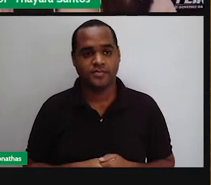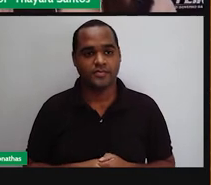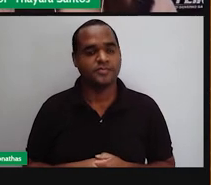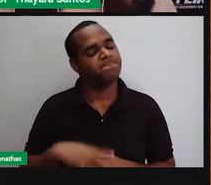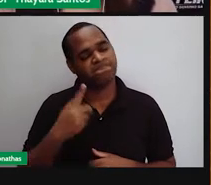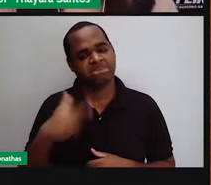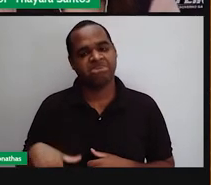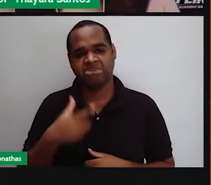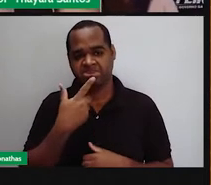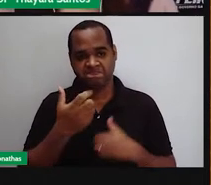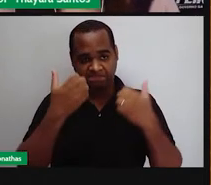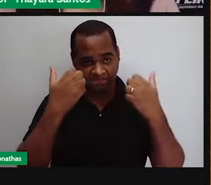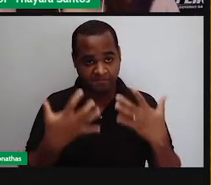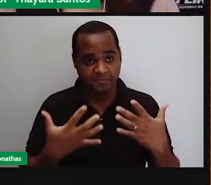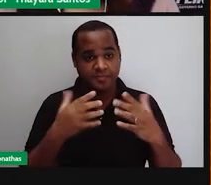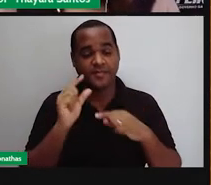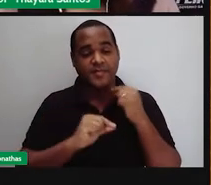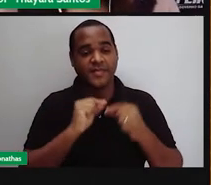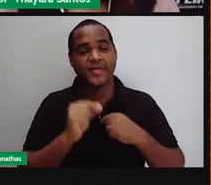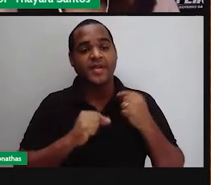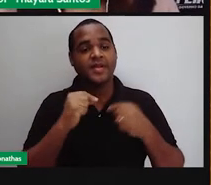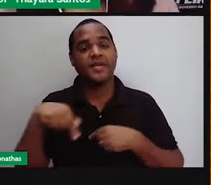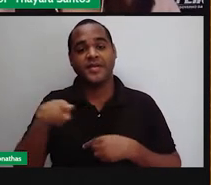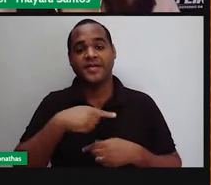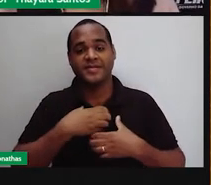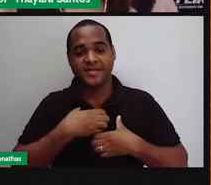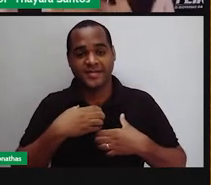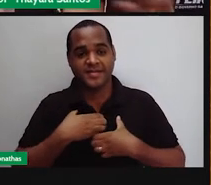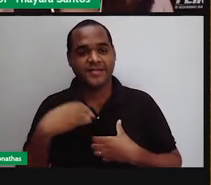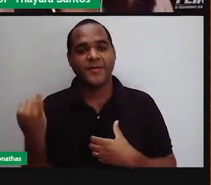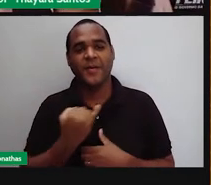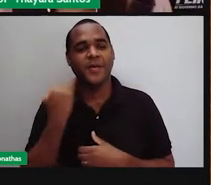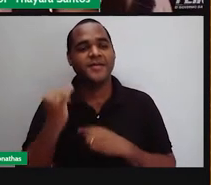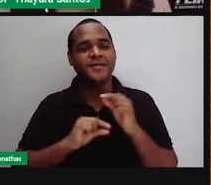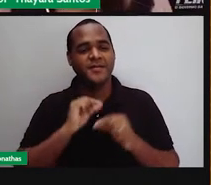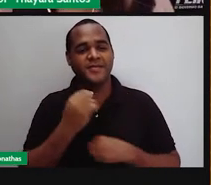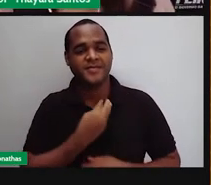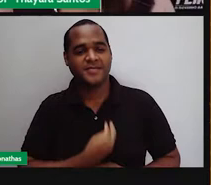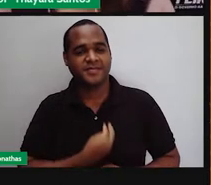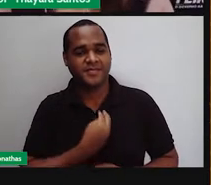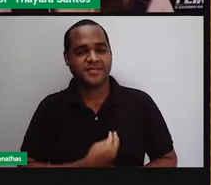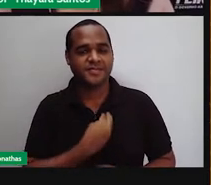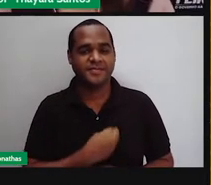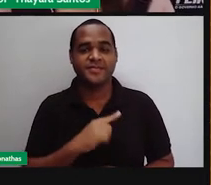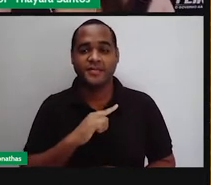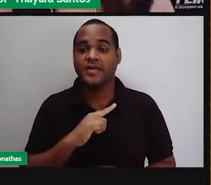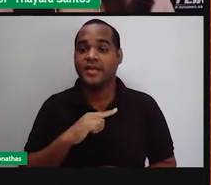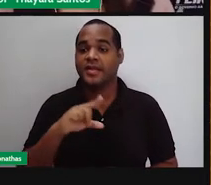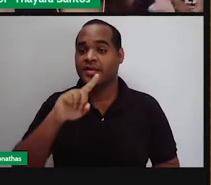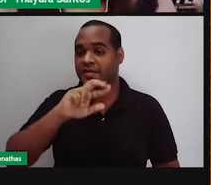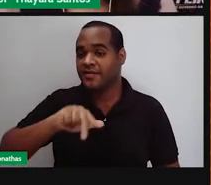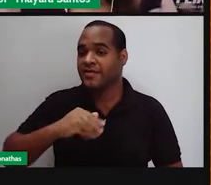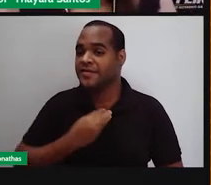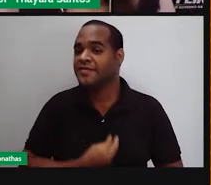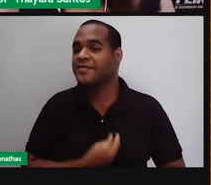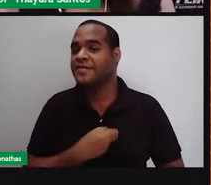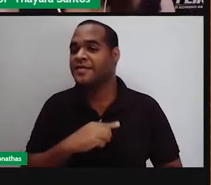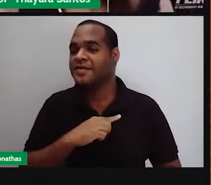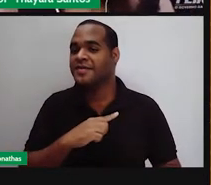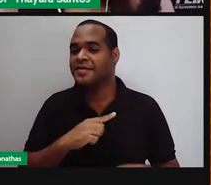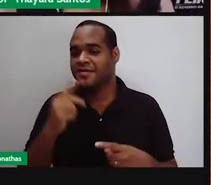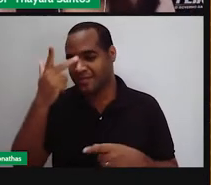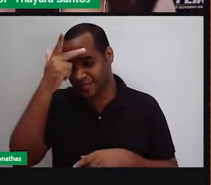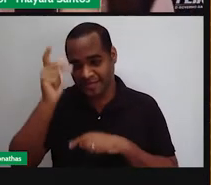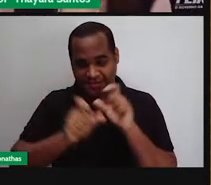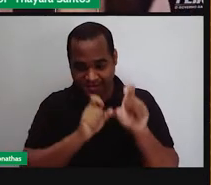Como eu já falei para vocês, né? Então, esses sentidos, eles são essenciais para a sobrevivência das espécies. Não é só o ser